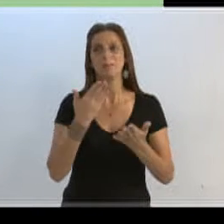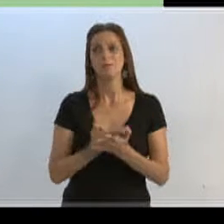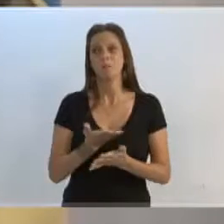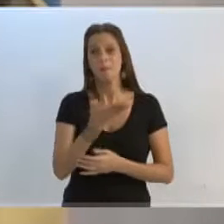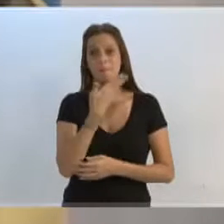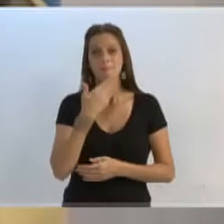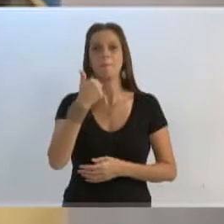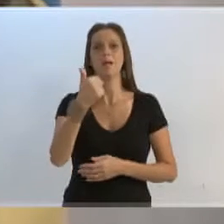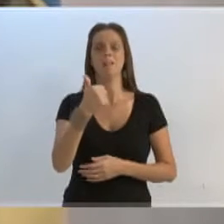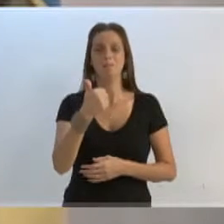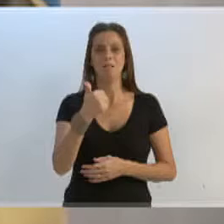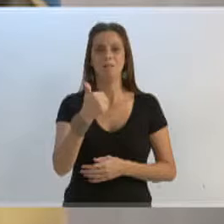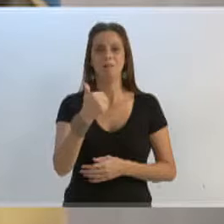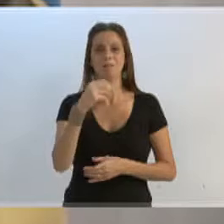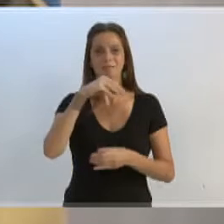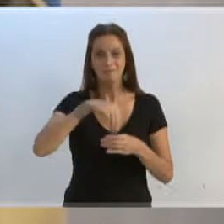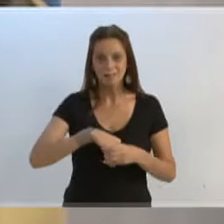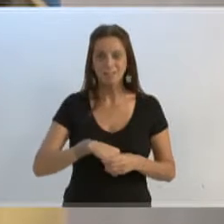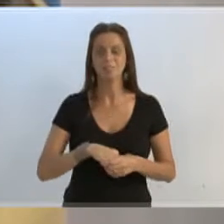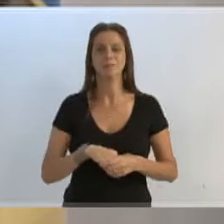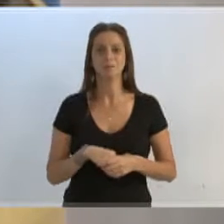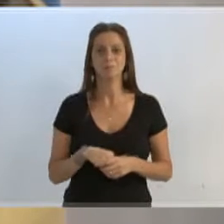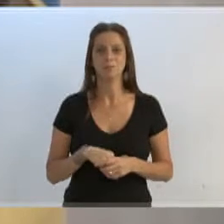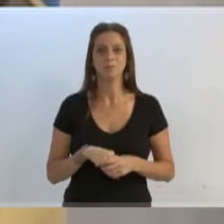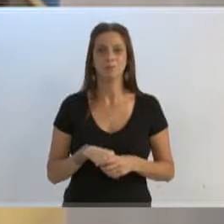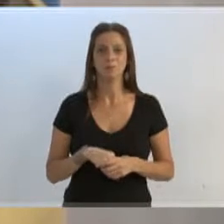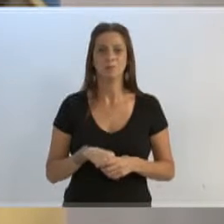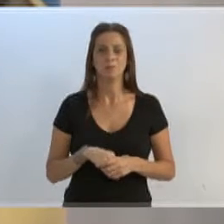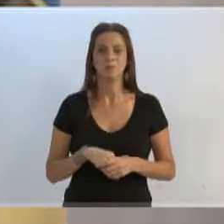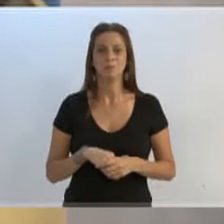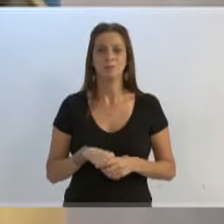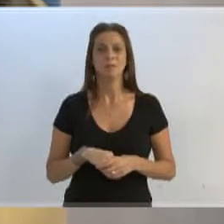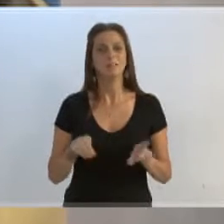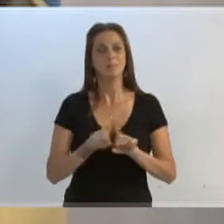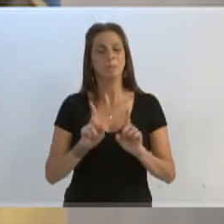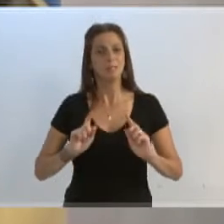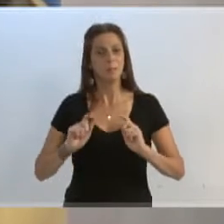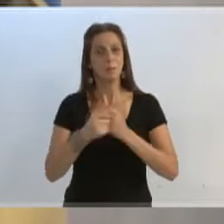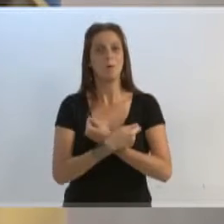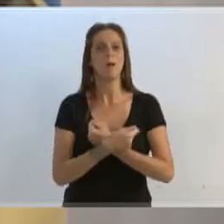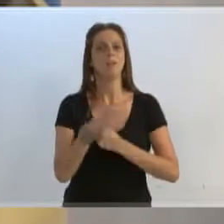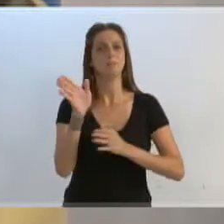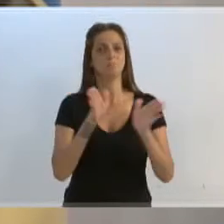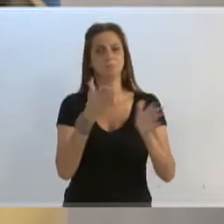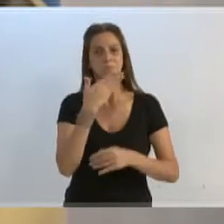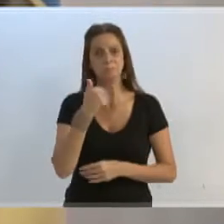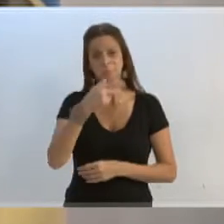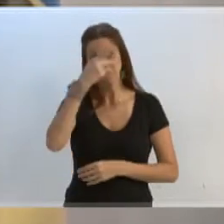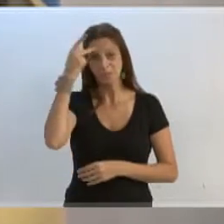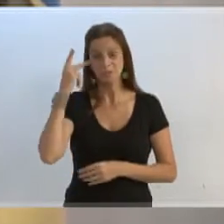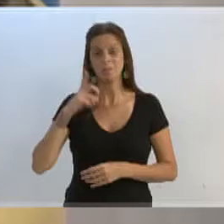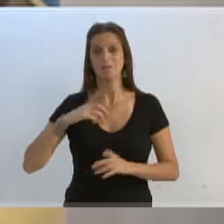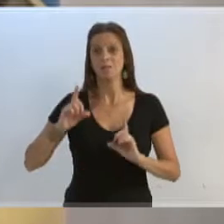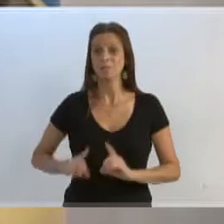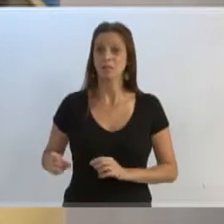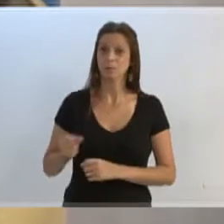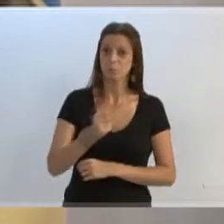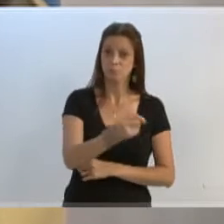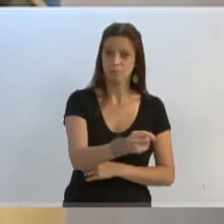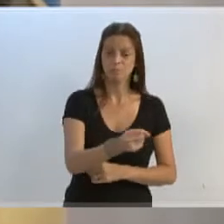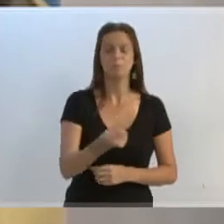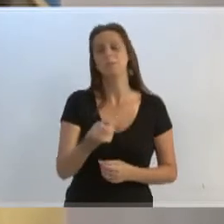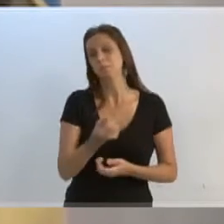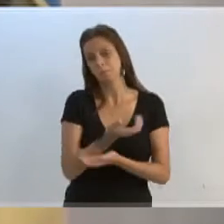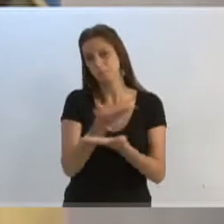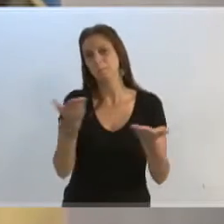um pouco mais de vida, tenha um pouco mais de adequações para essas pessoas especiais e também para os demais alunos.